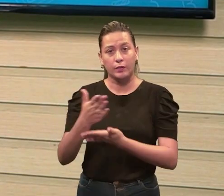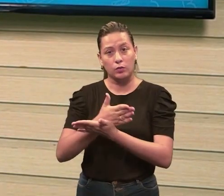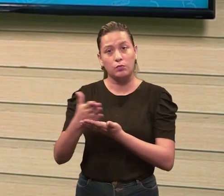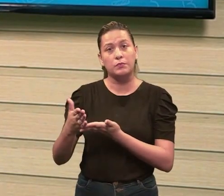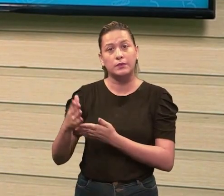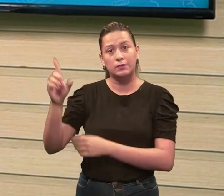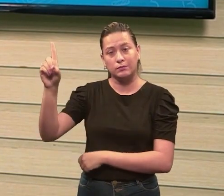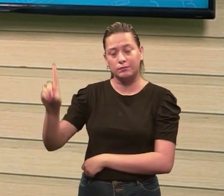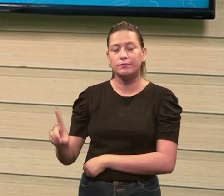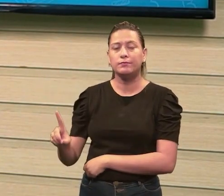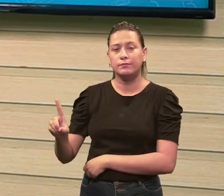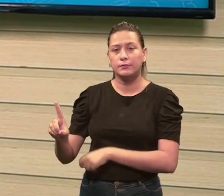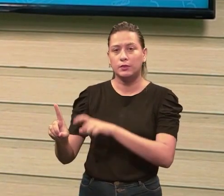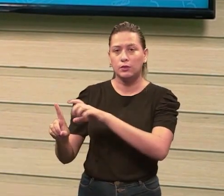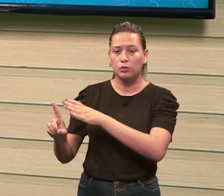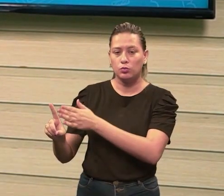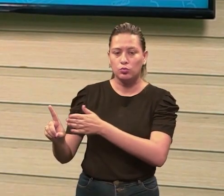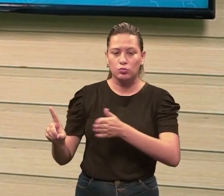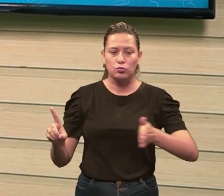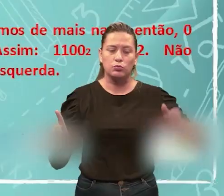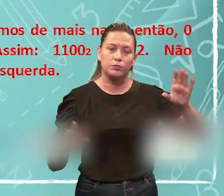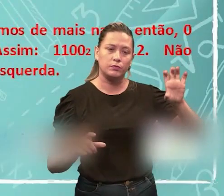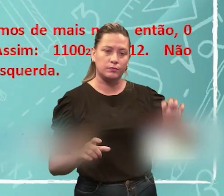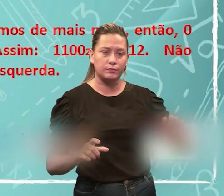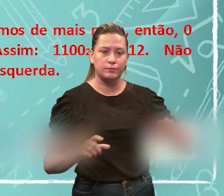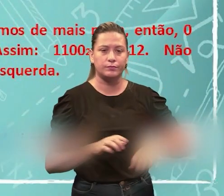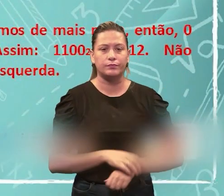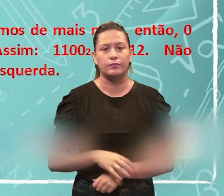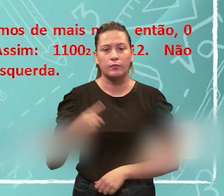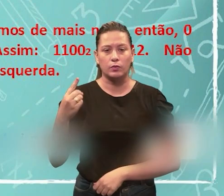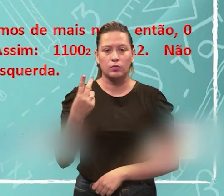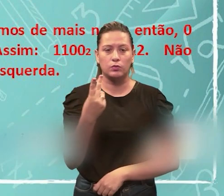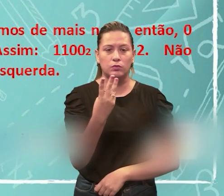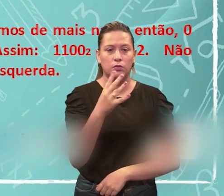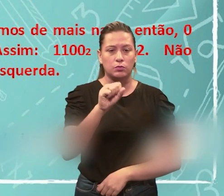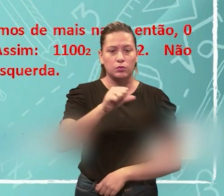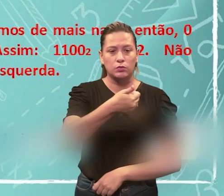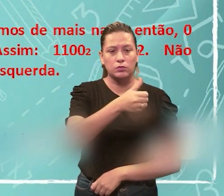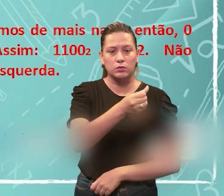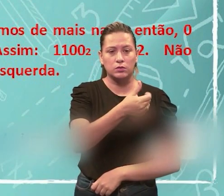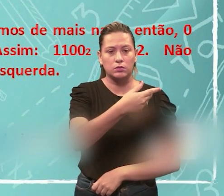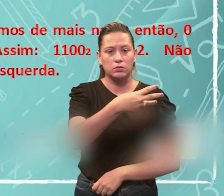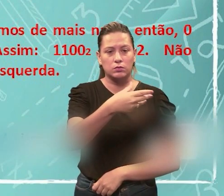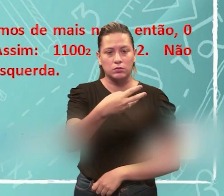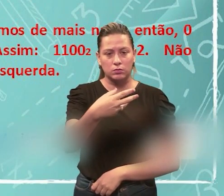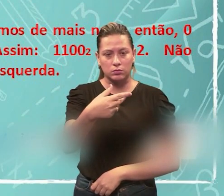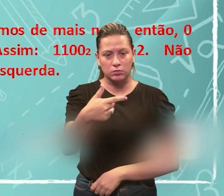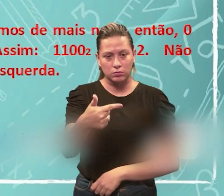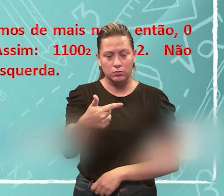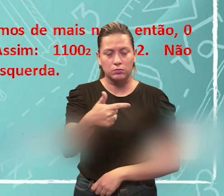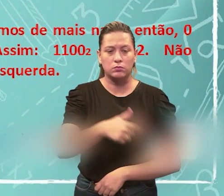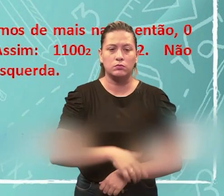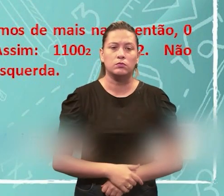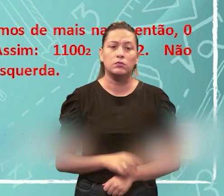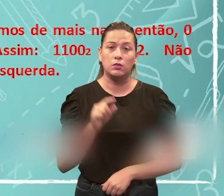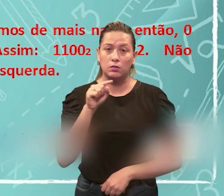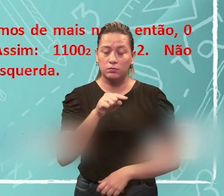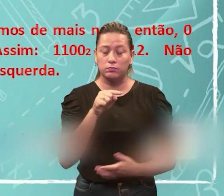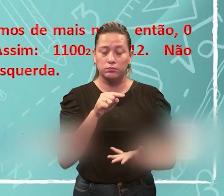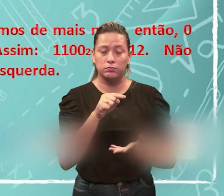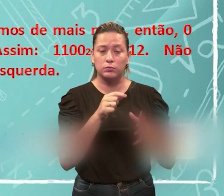sempre aqui da direita para a esquerda. Então, 1, 2, 4, 8, 16, 32, isso no valor decimal,